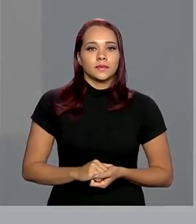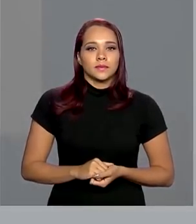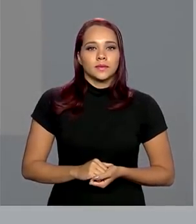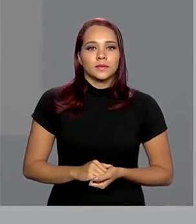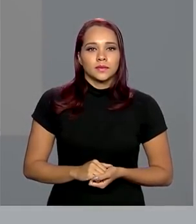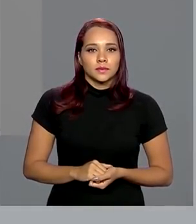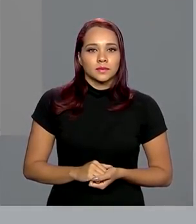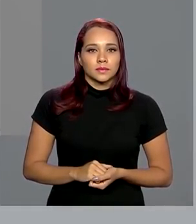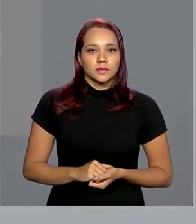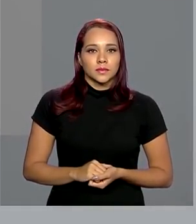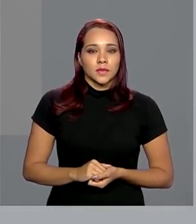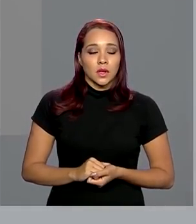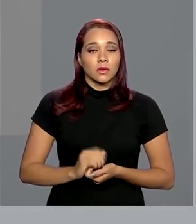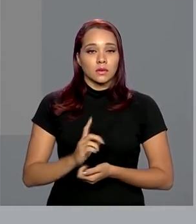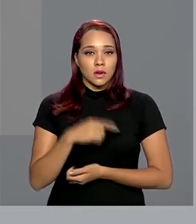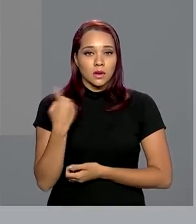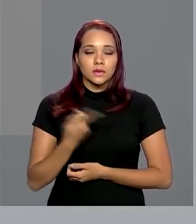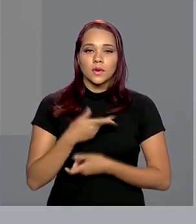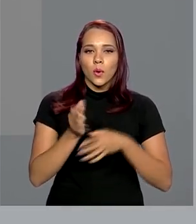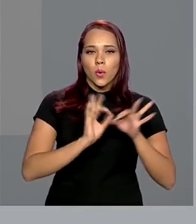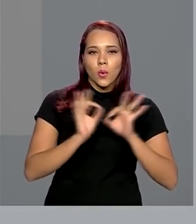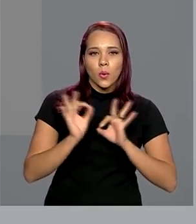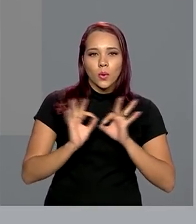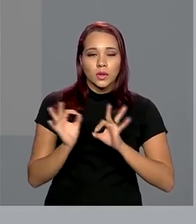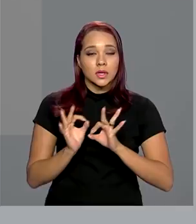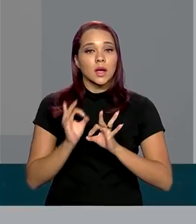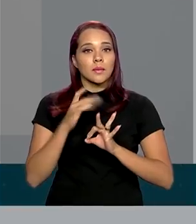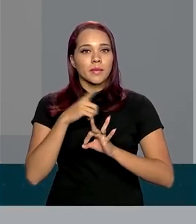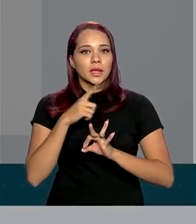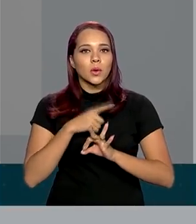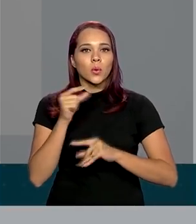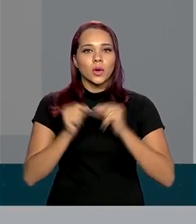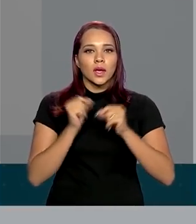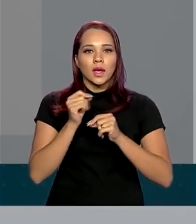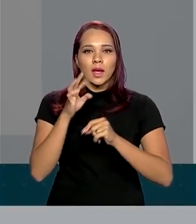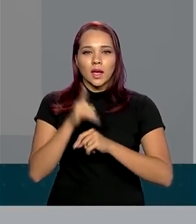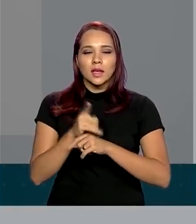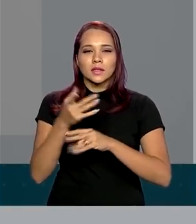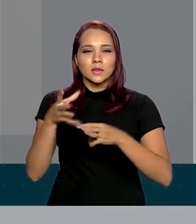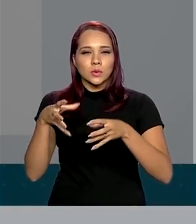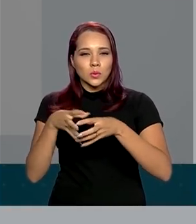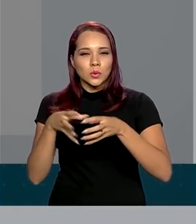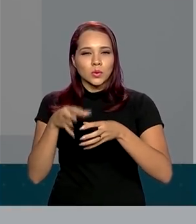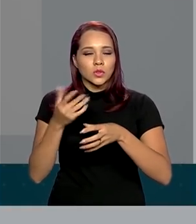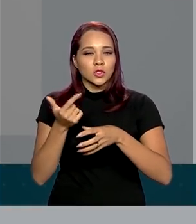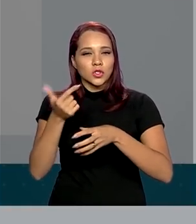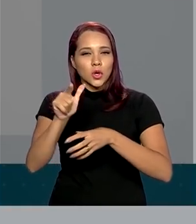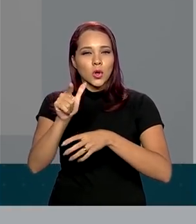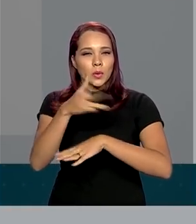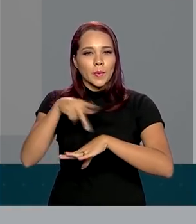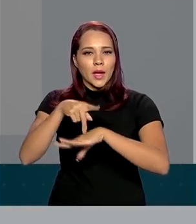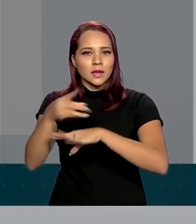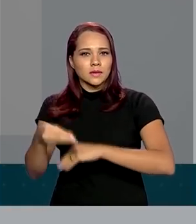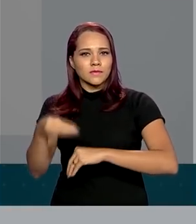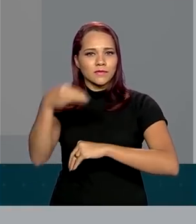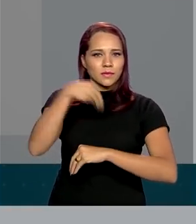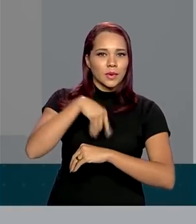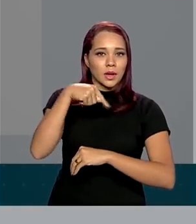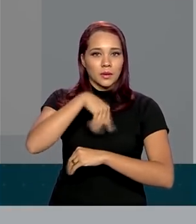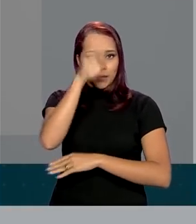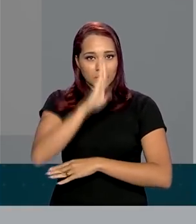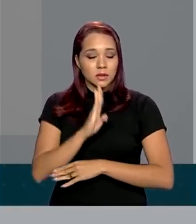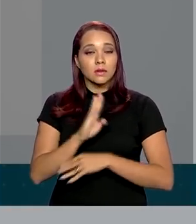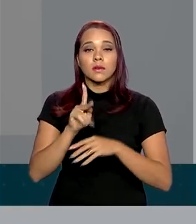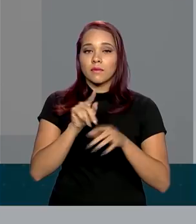Nós vamos organizar uma operação para trazer esses kits do exterior para cá, o ministro da Infraestrutura vai fazer isso